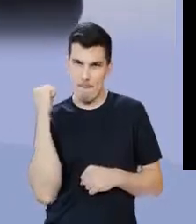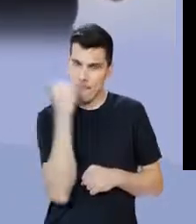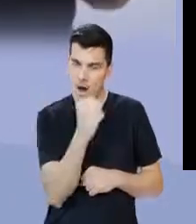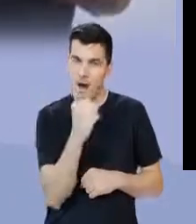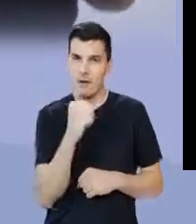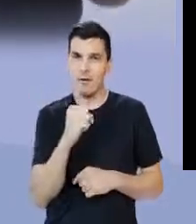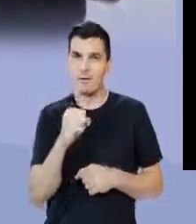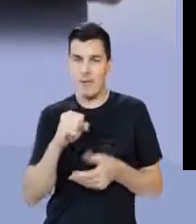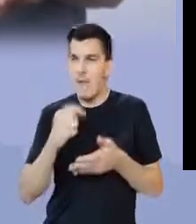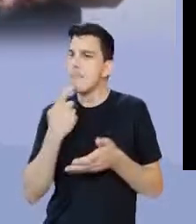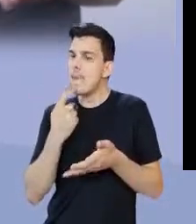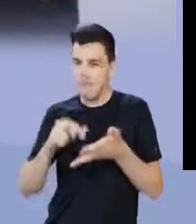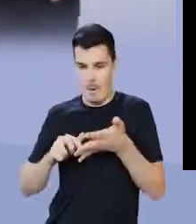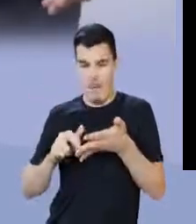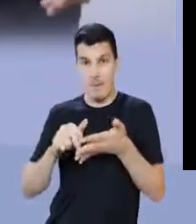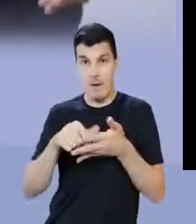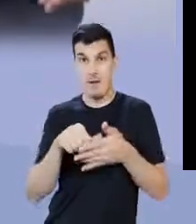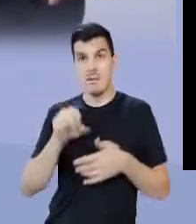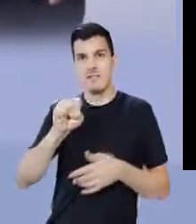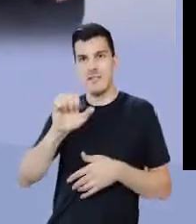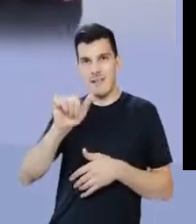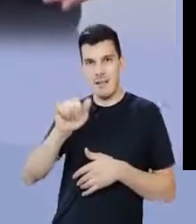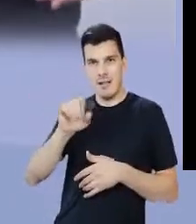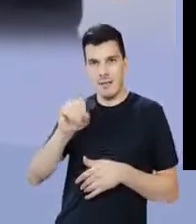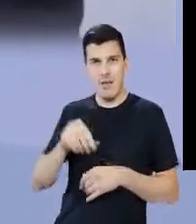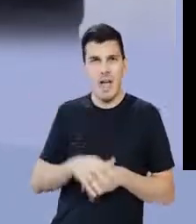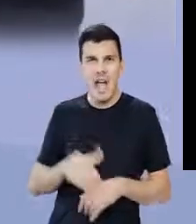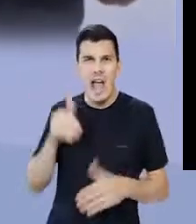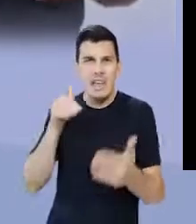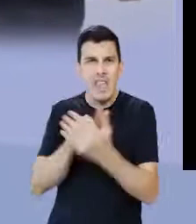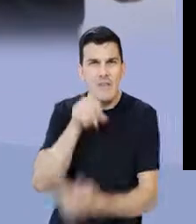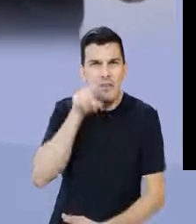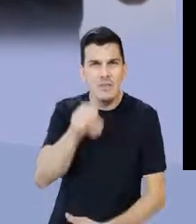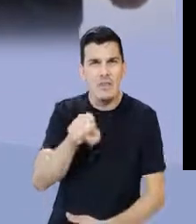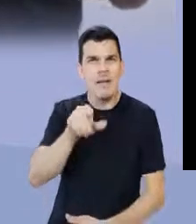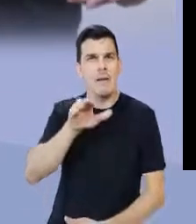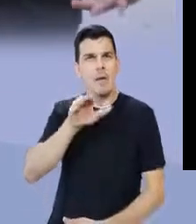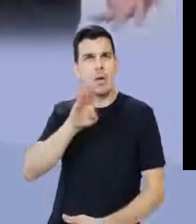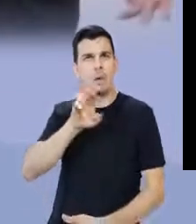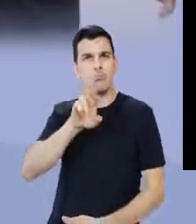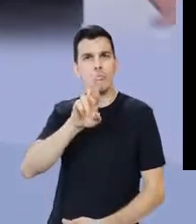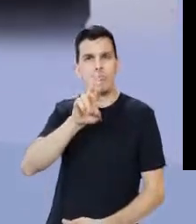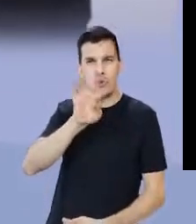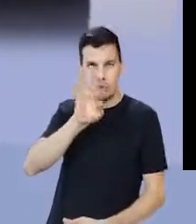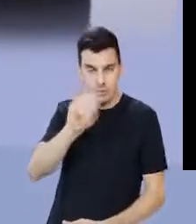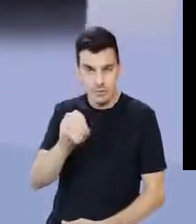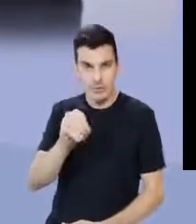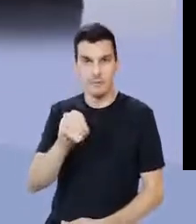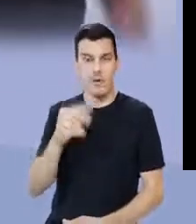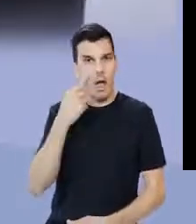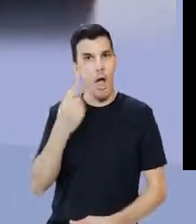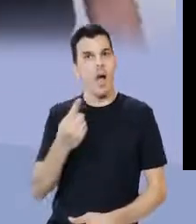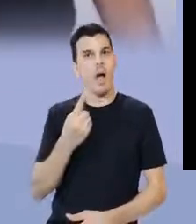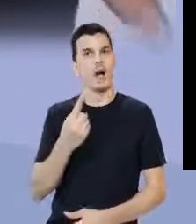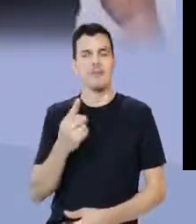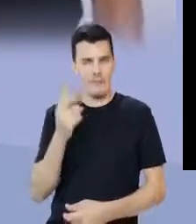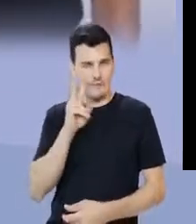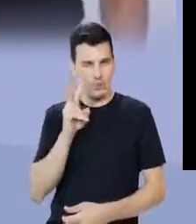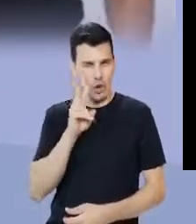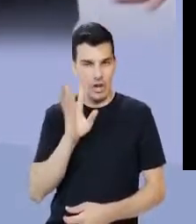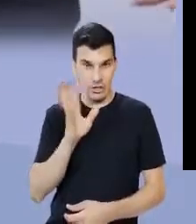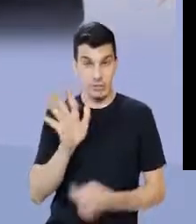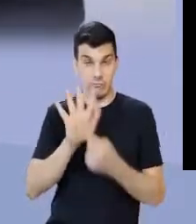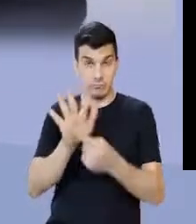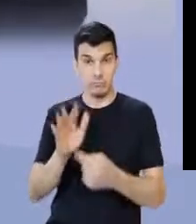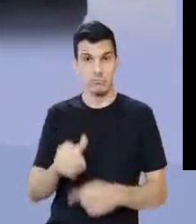na porta, na escadaria do Senado, e ele olha pra trás e fala até tu, Plutus, meu filho, essa história parece ser verídica, né?